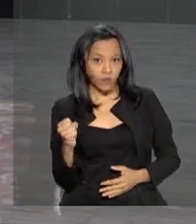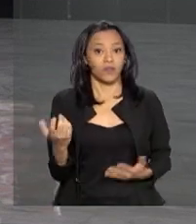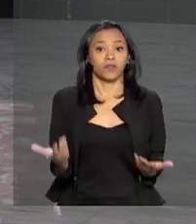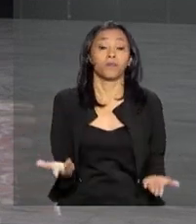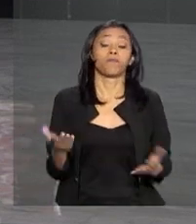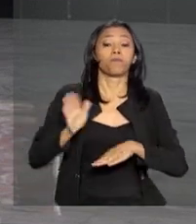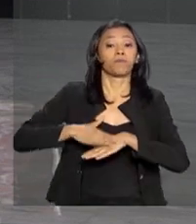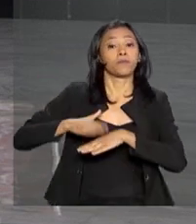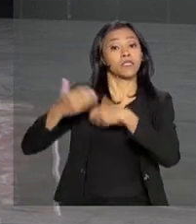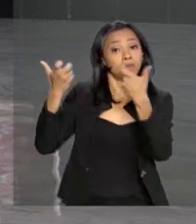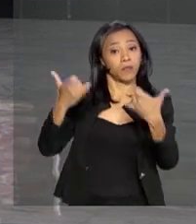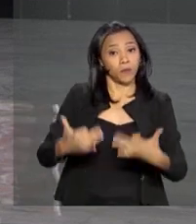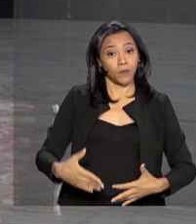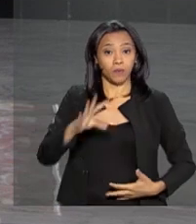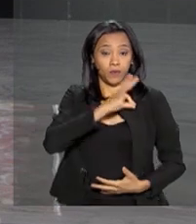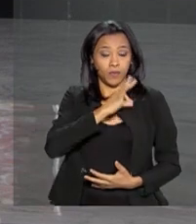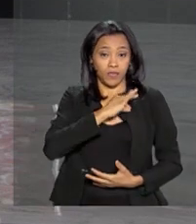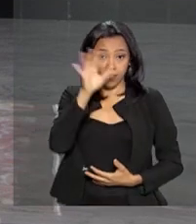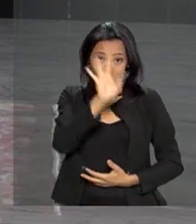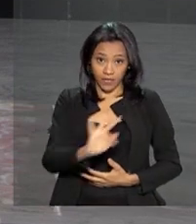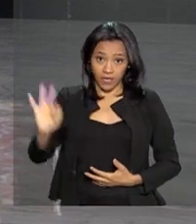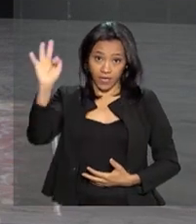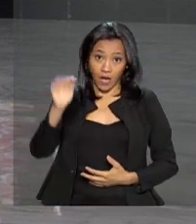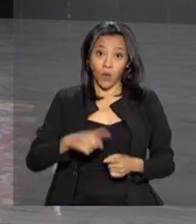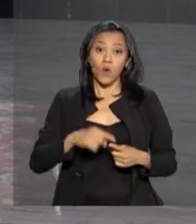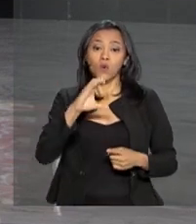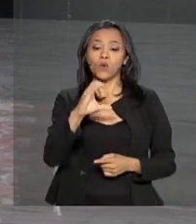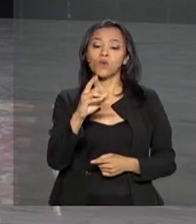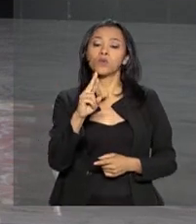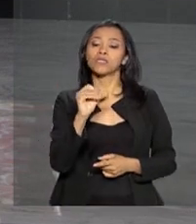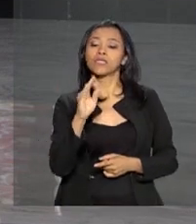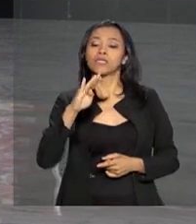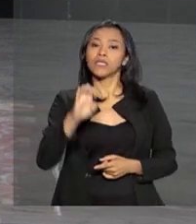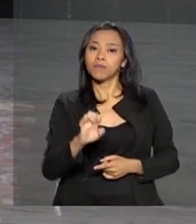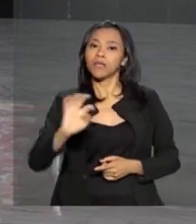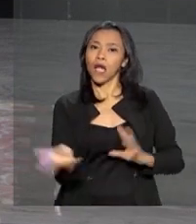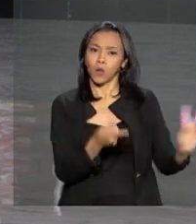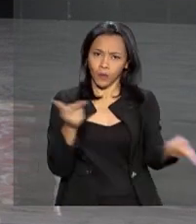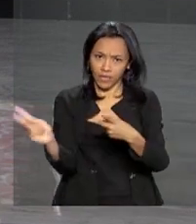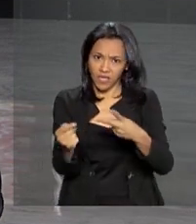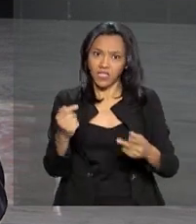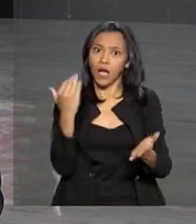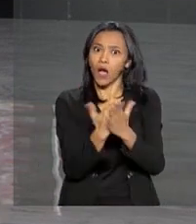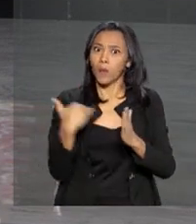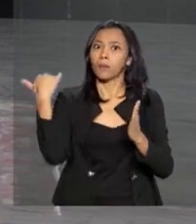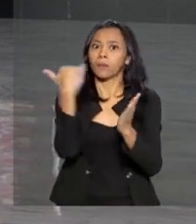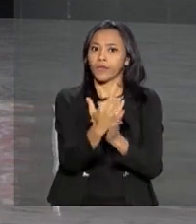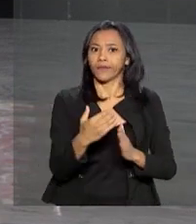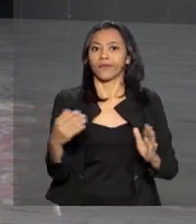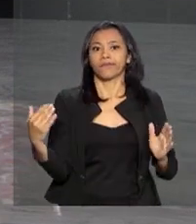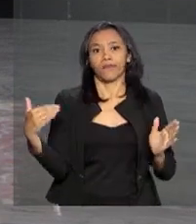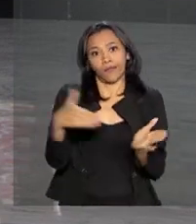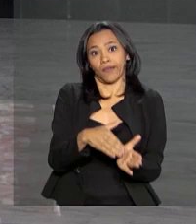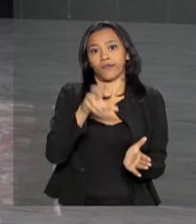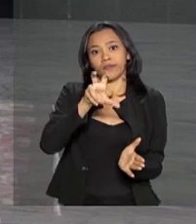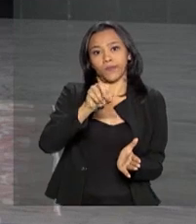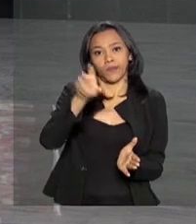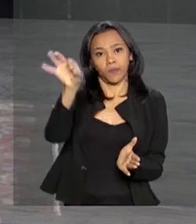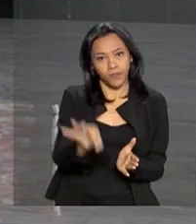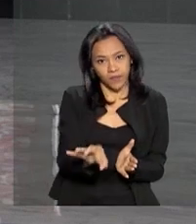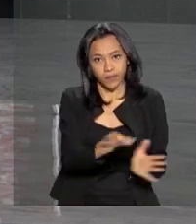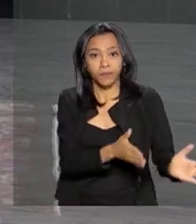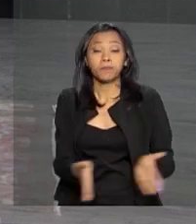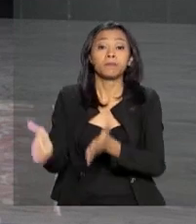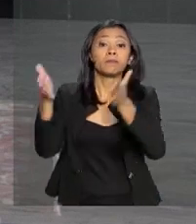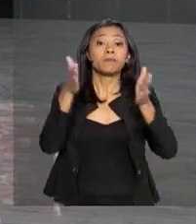Polícia Federal, neste período, os crimes eleitorais aumentam em até 50%. Em outra frente, a